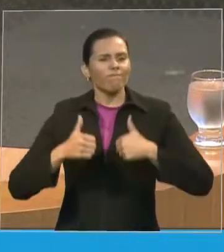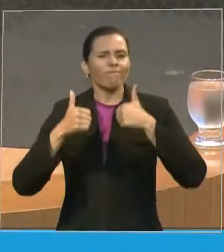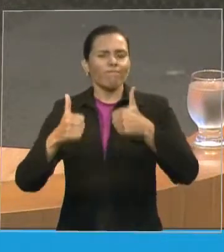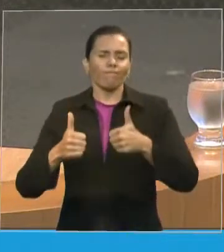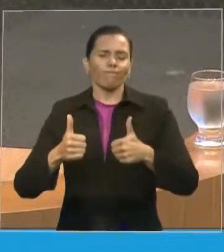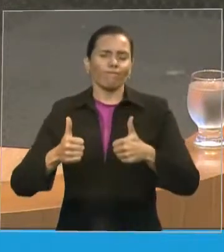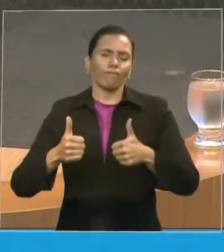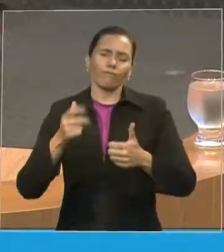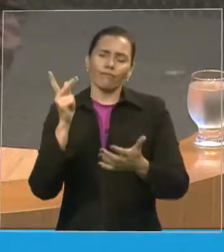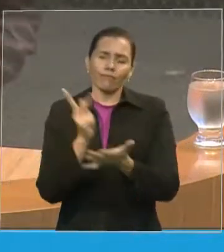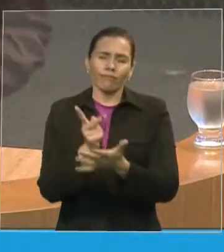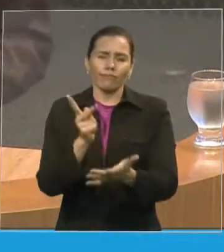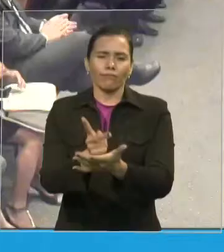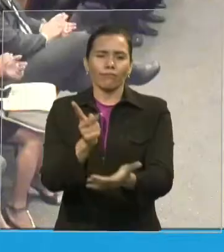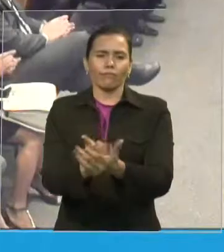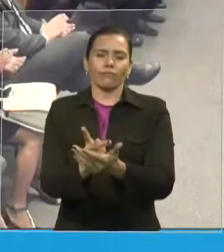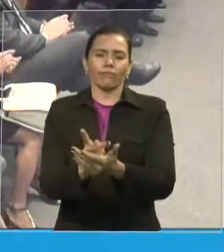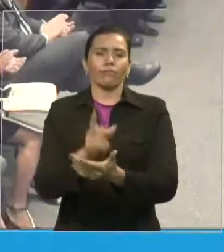Jesus muito obrigado